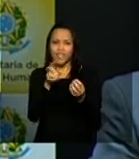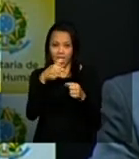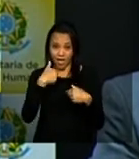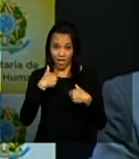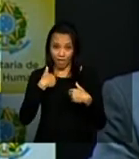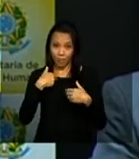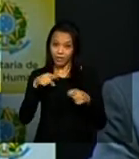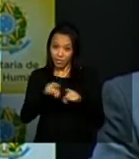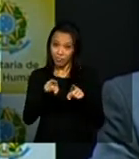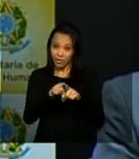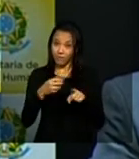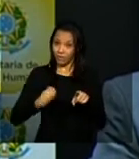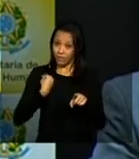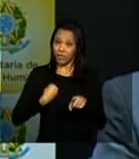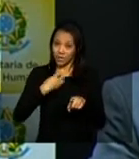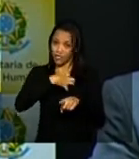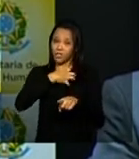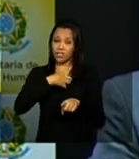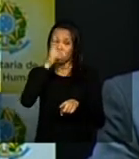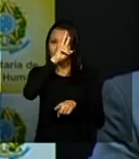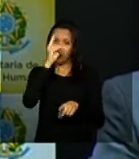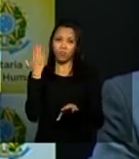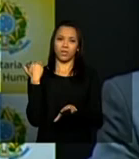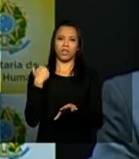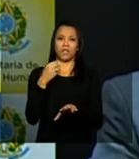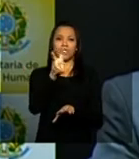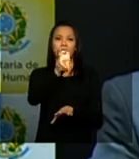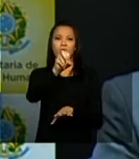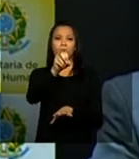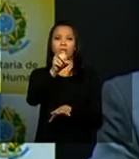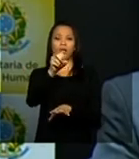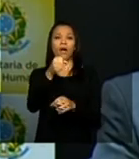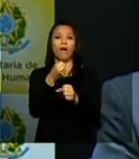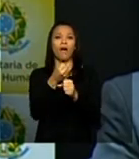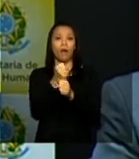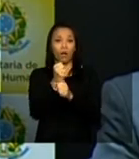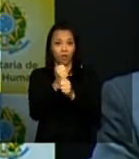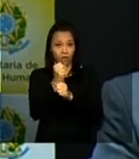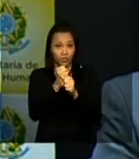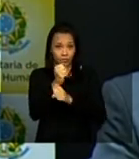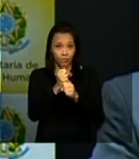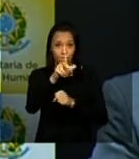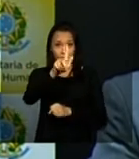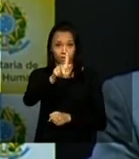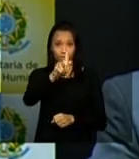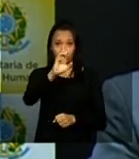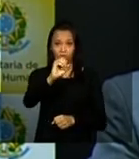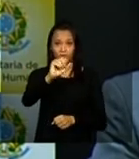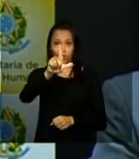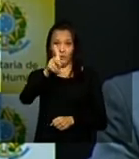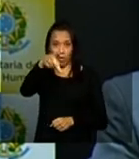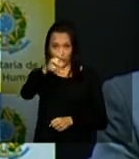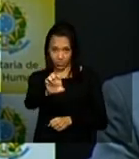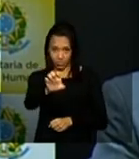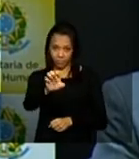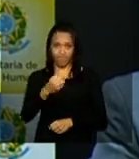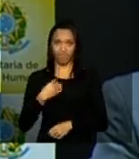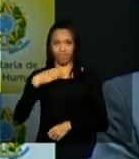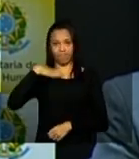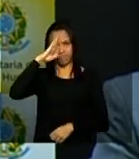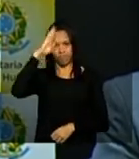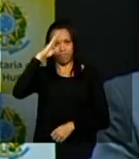golpe militar e como ministra de estado de políticas para as mulheres eu não posso